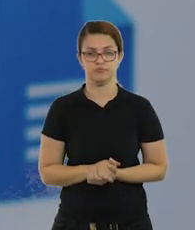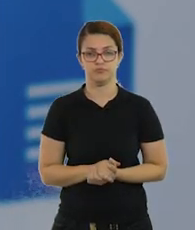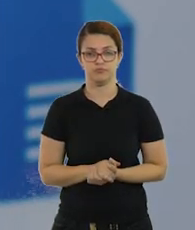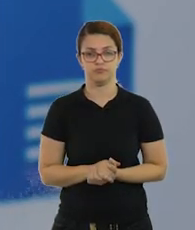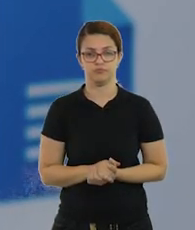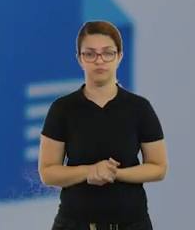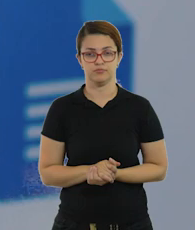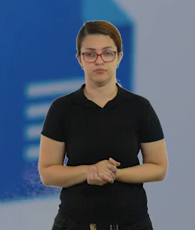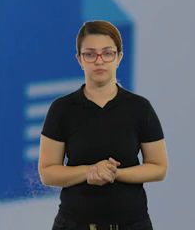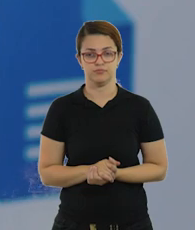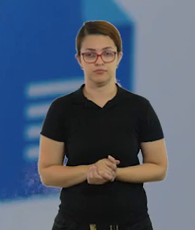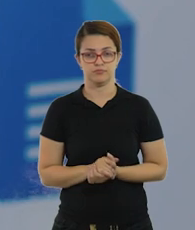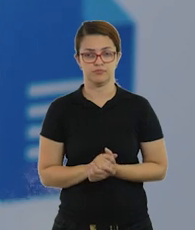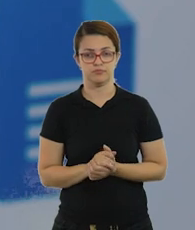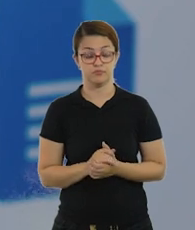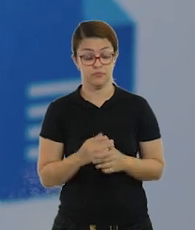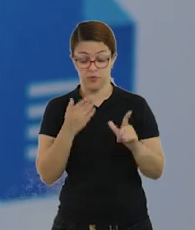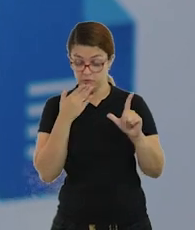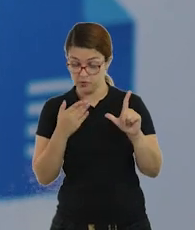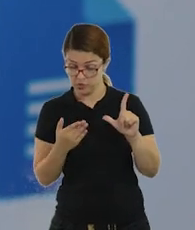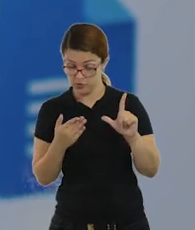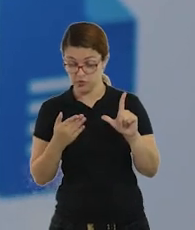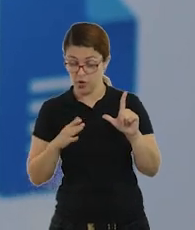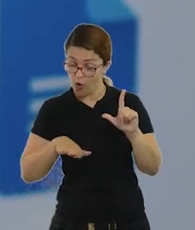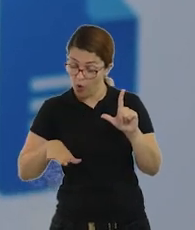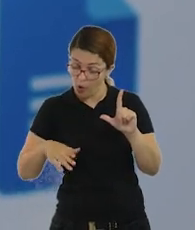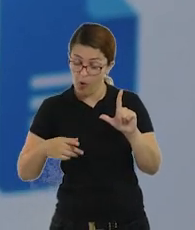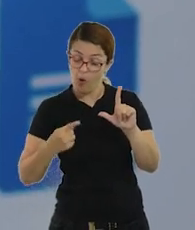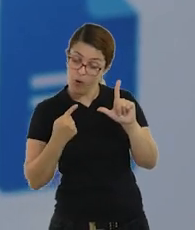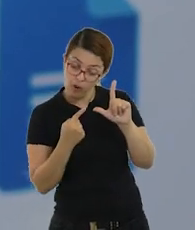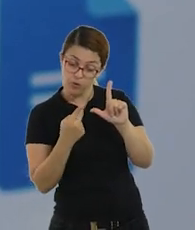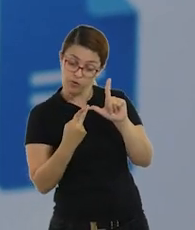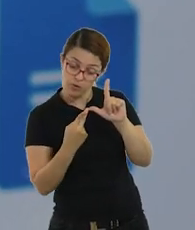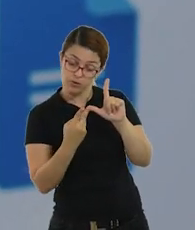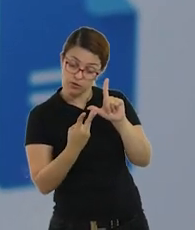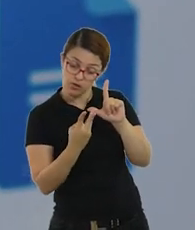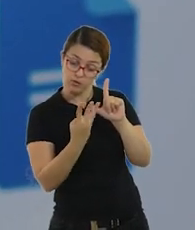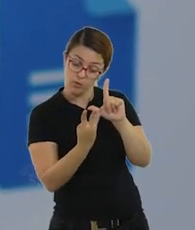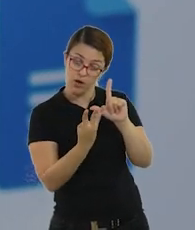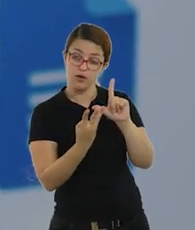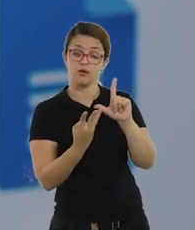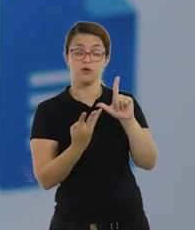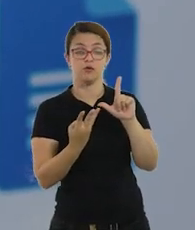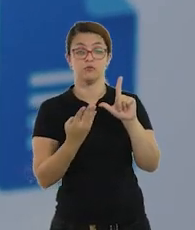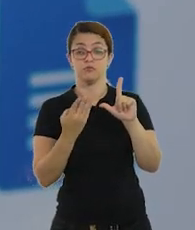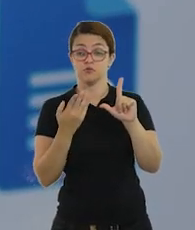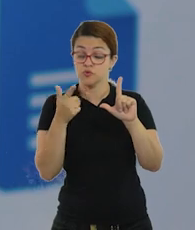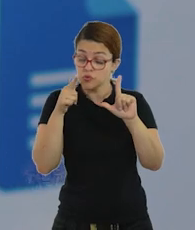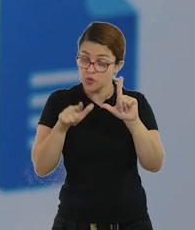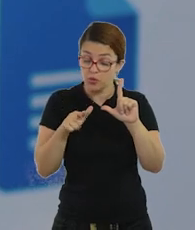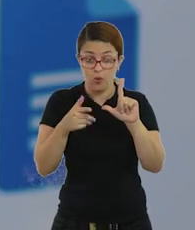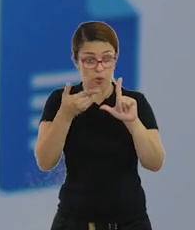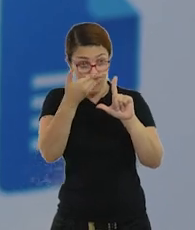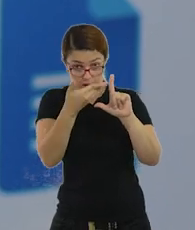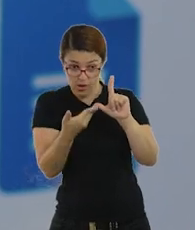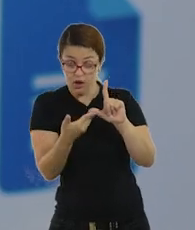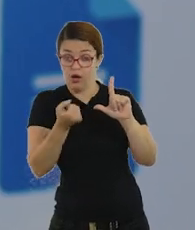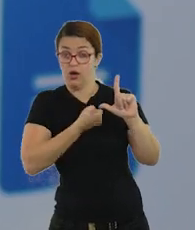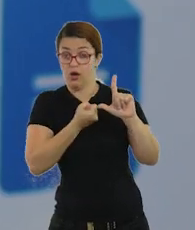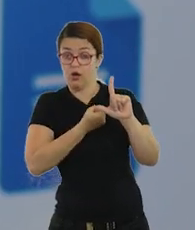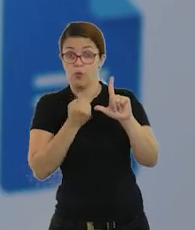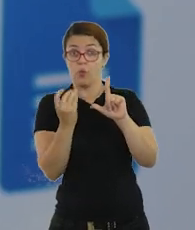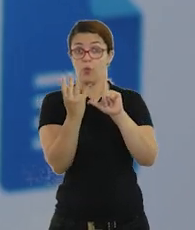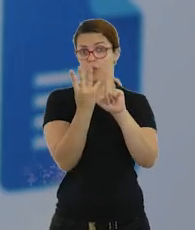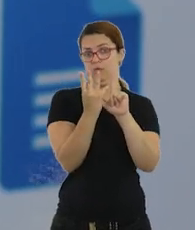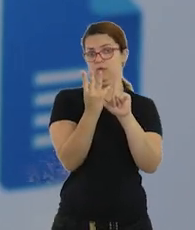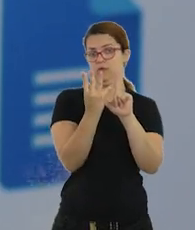quatro. Aí, vocês podem pedir que ele conte, reconte, um, dois, três, quatro, e falar, esse é o número